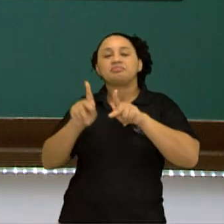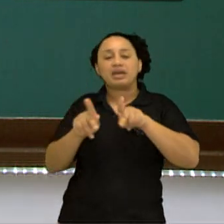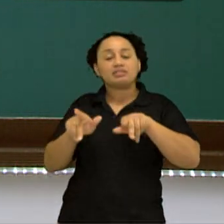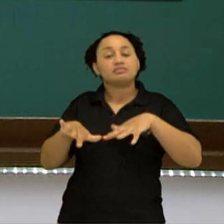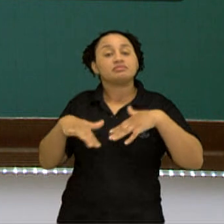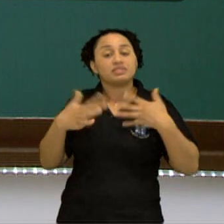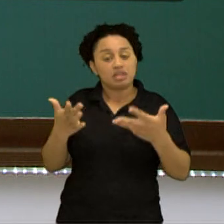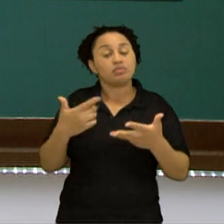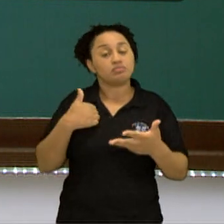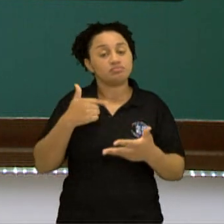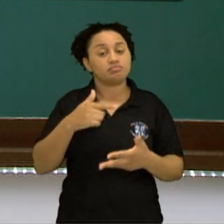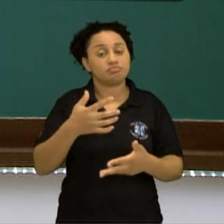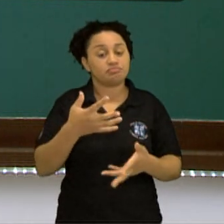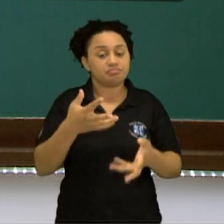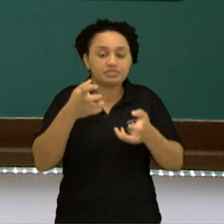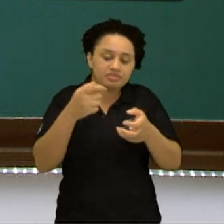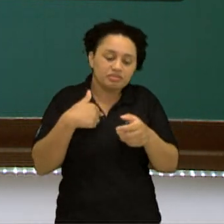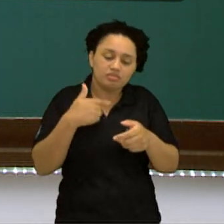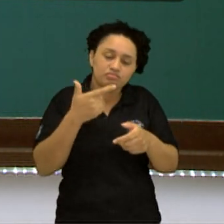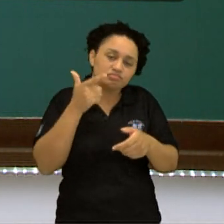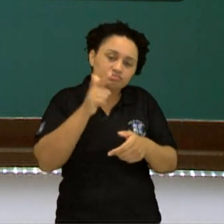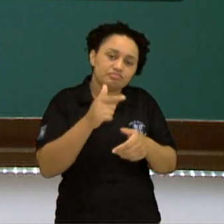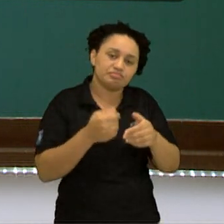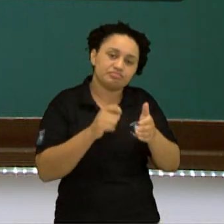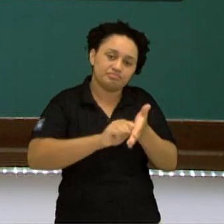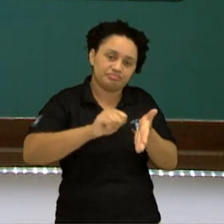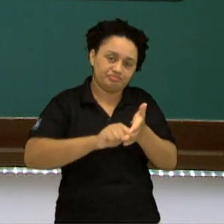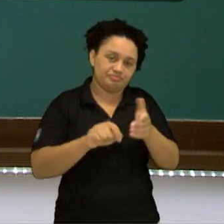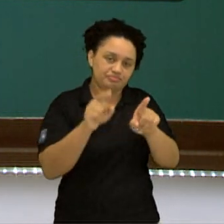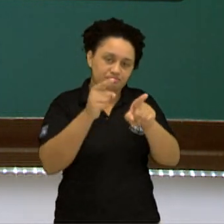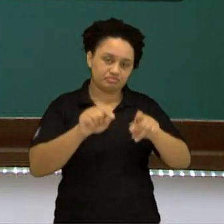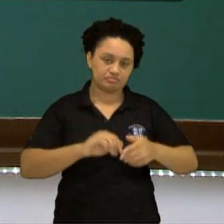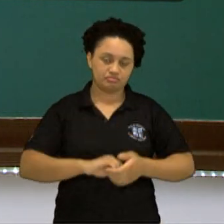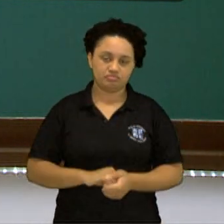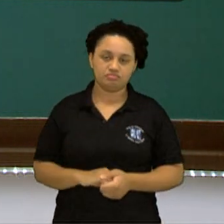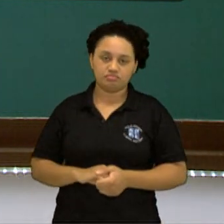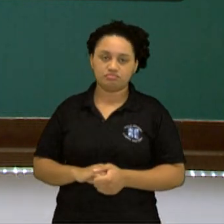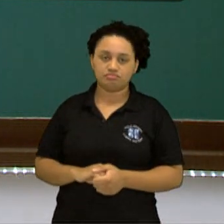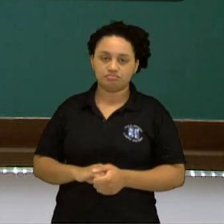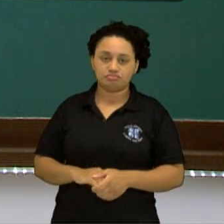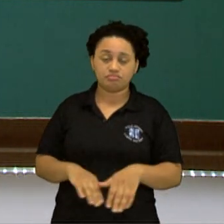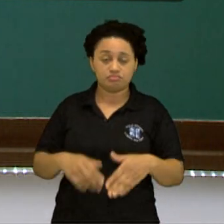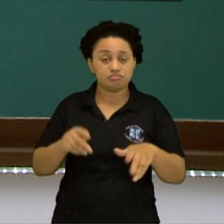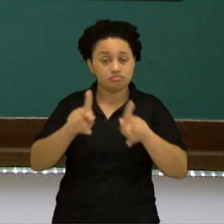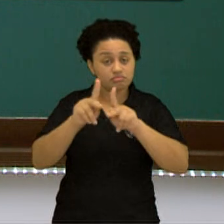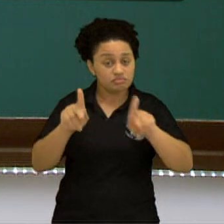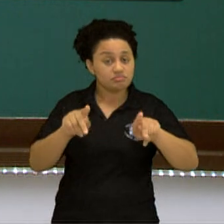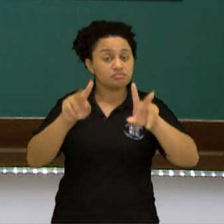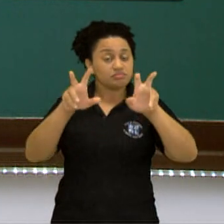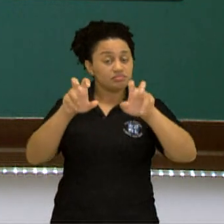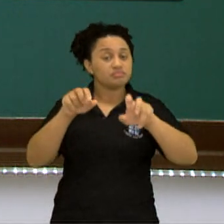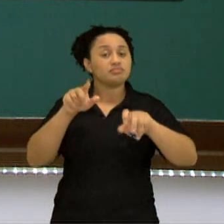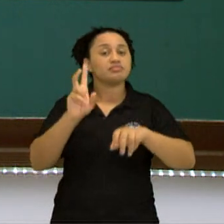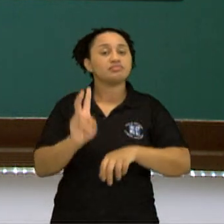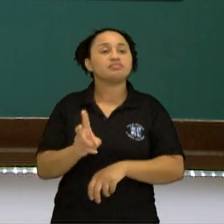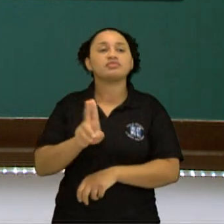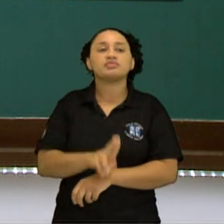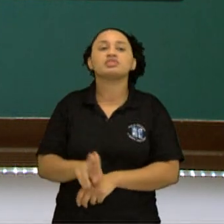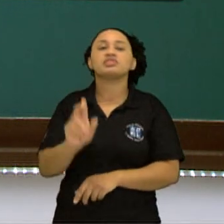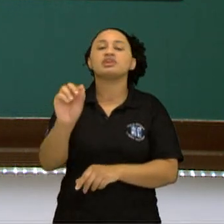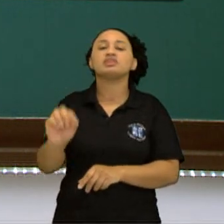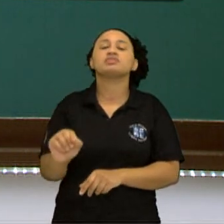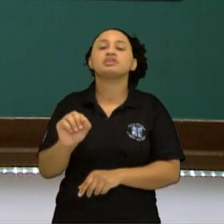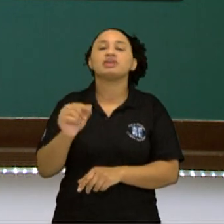essa inspiração em sua mente. A paz é um tema, então, bem recorrente na